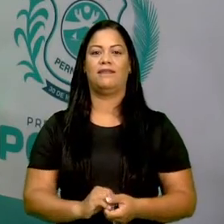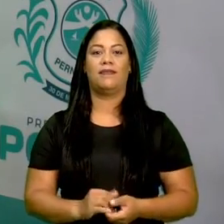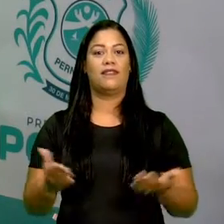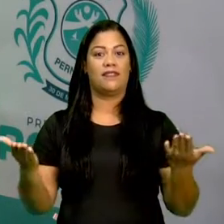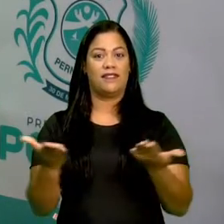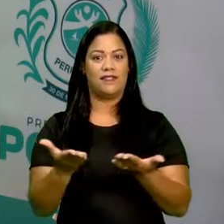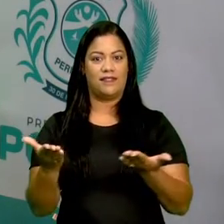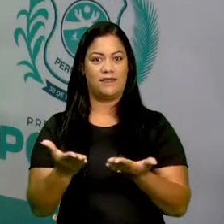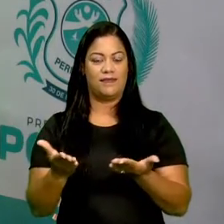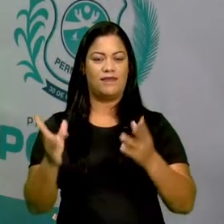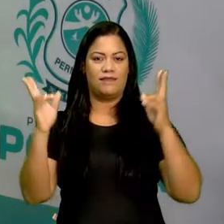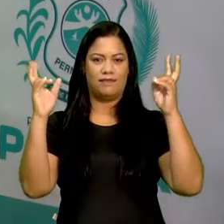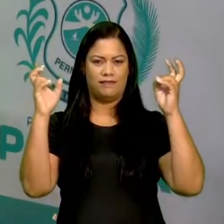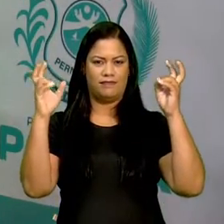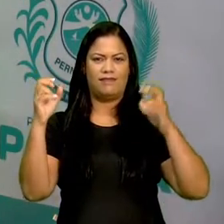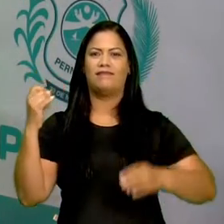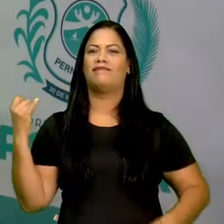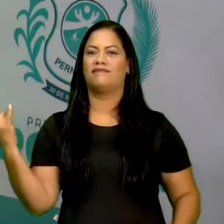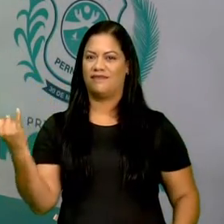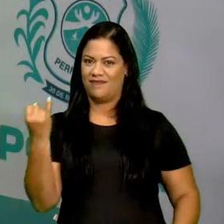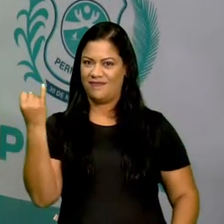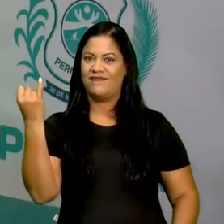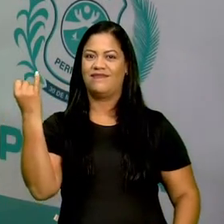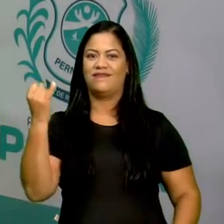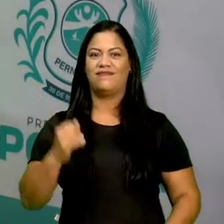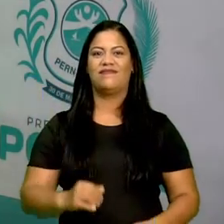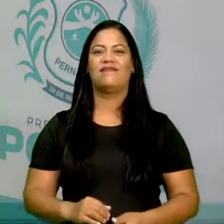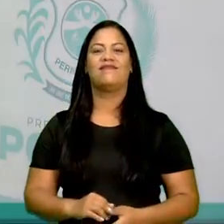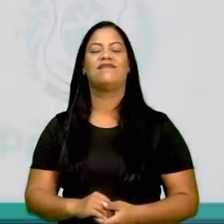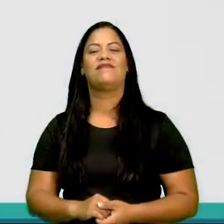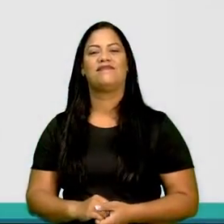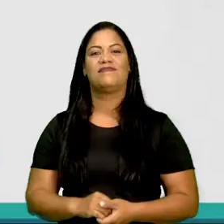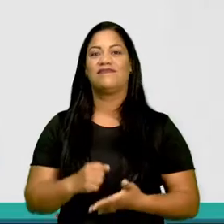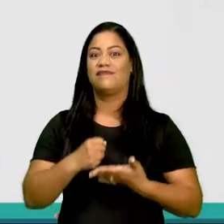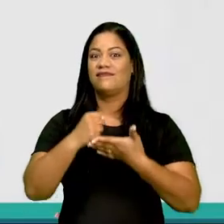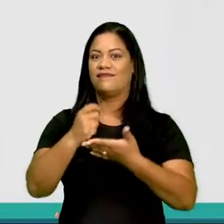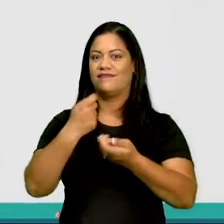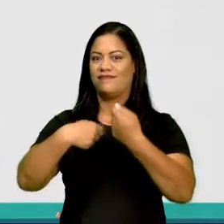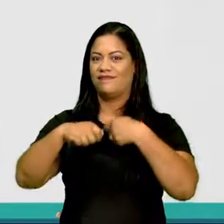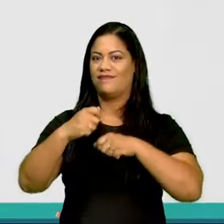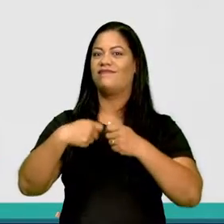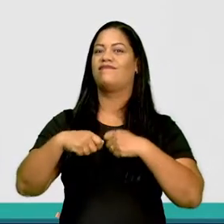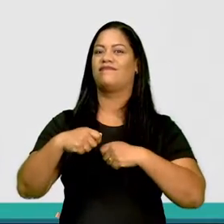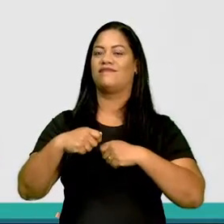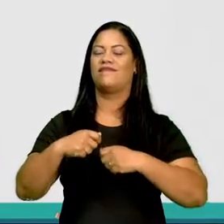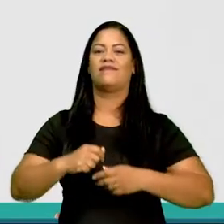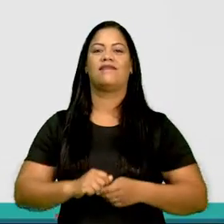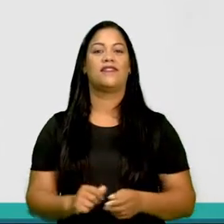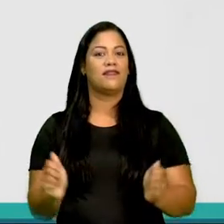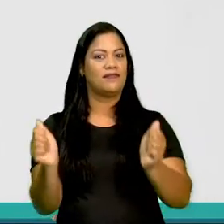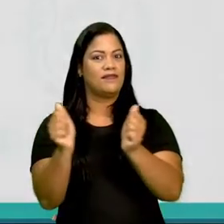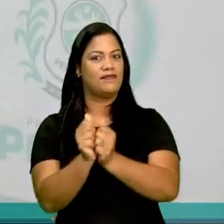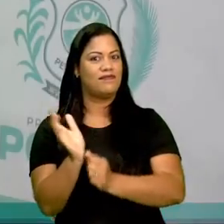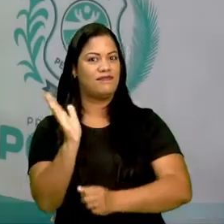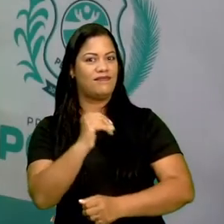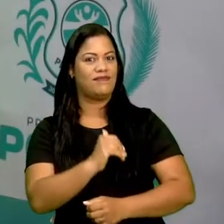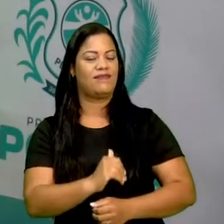E hoje eu trago um tema bem importante que é contribuições econômicas. Vamos juntos?